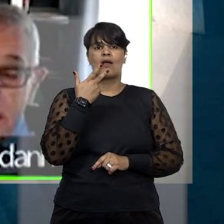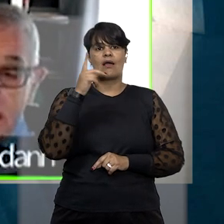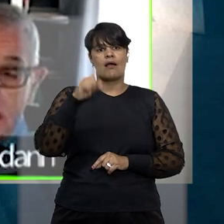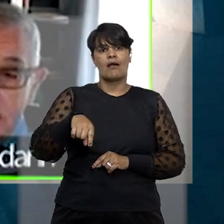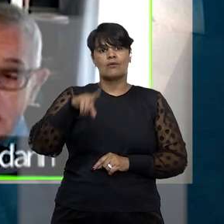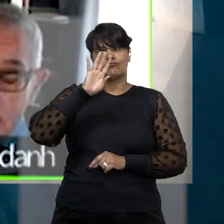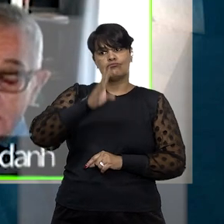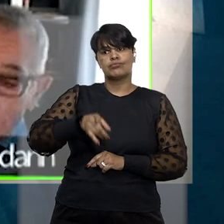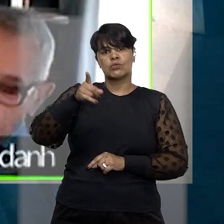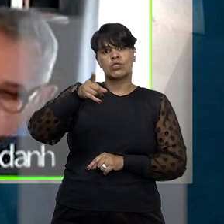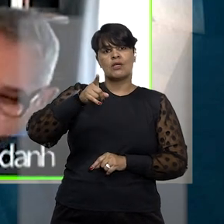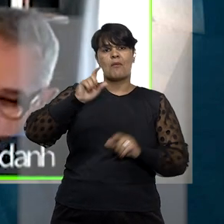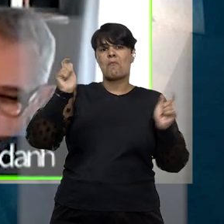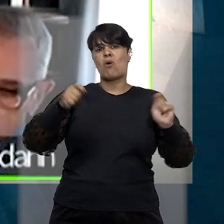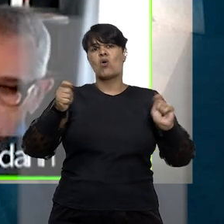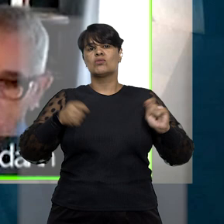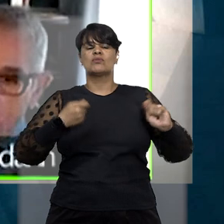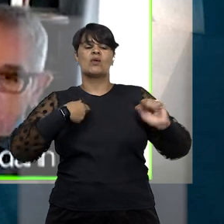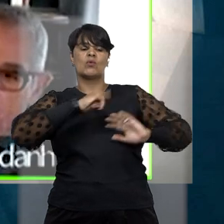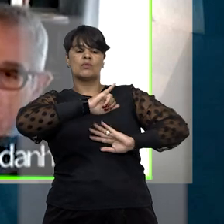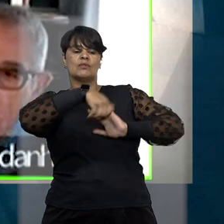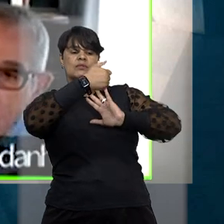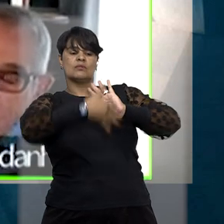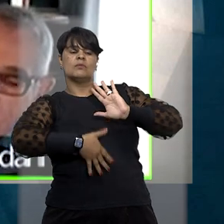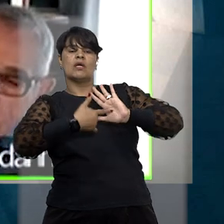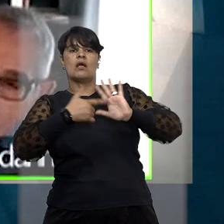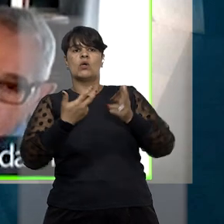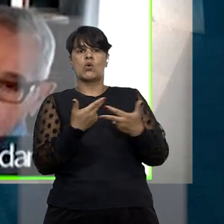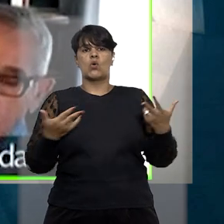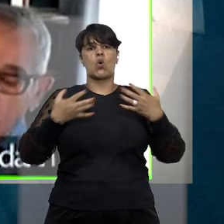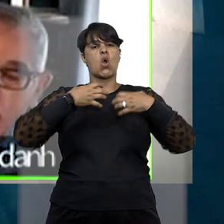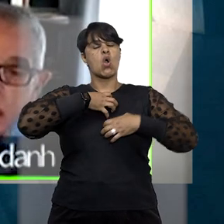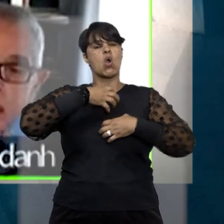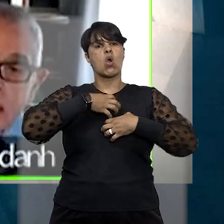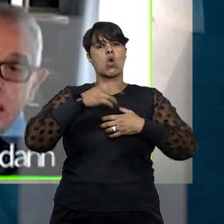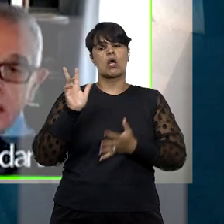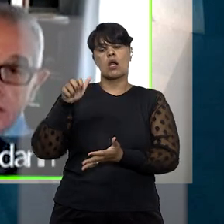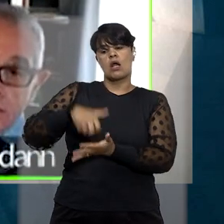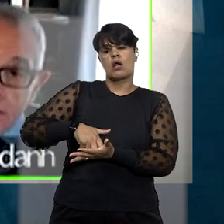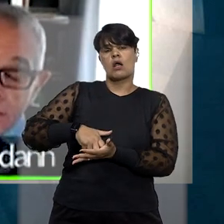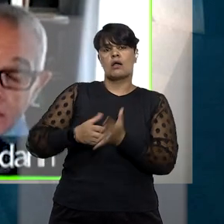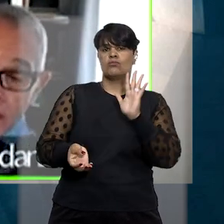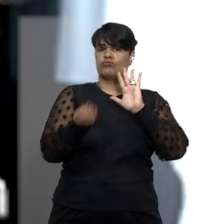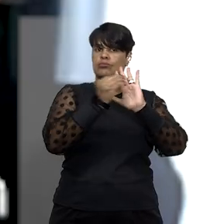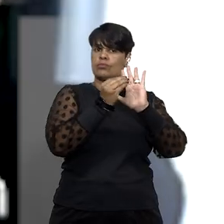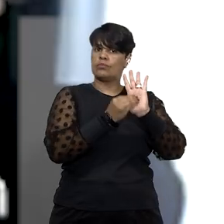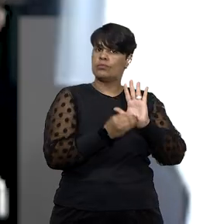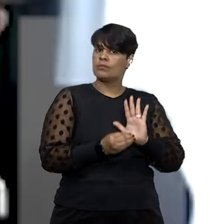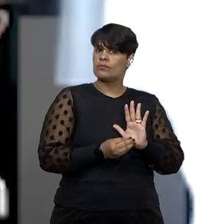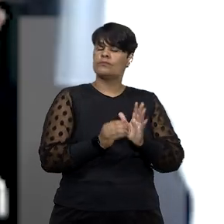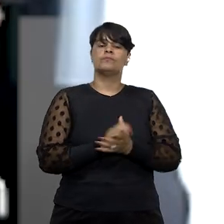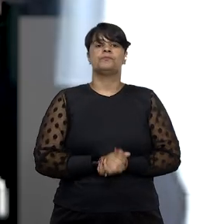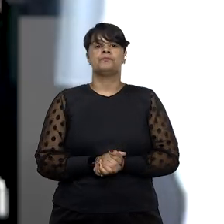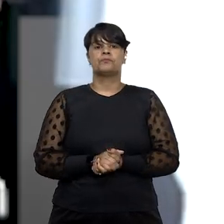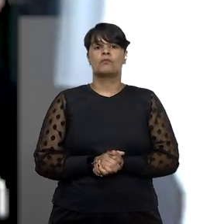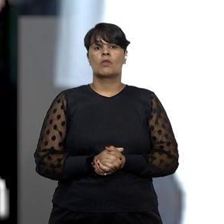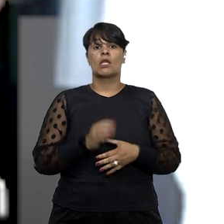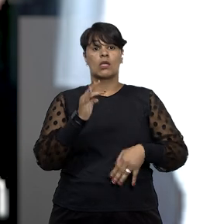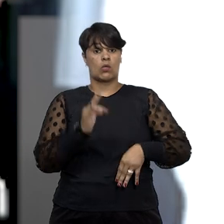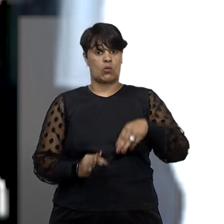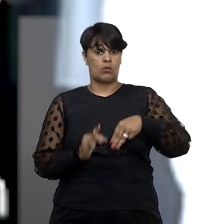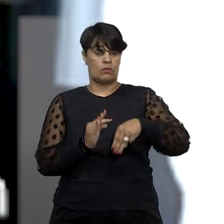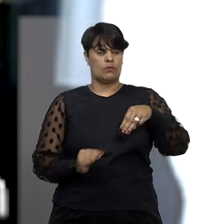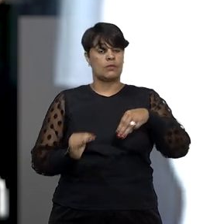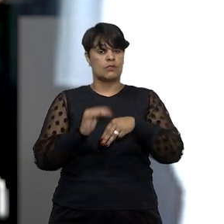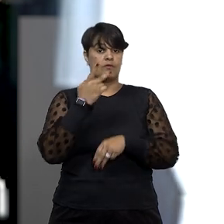para justificar condutas consideradas penalmente relevantes pelo ordenamento jurídico. O ministro ressaltou ainda que